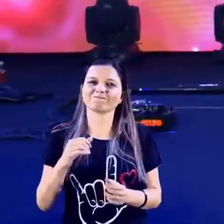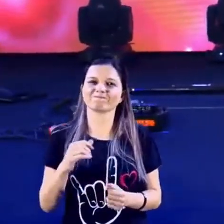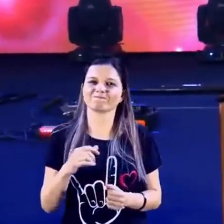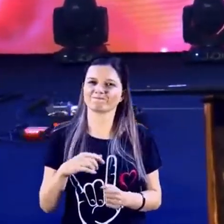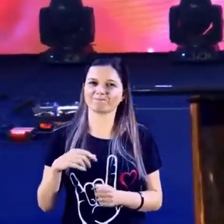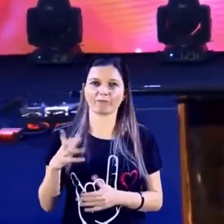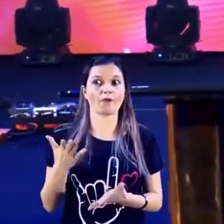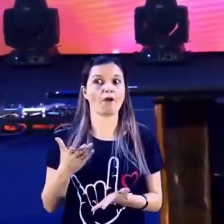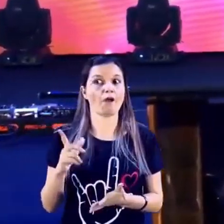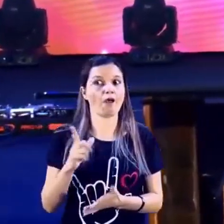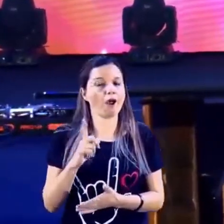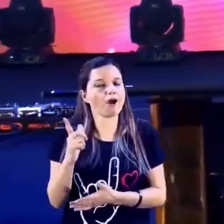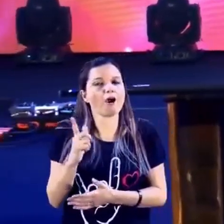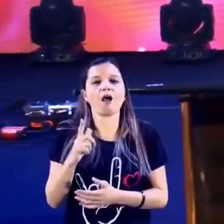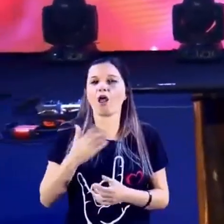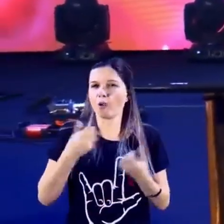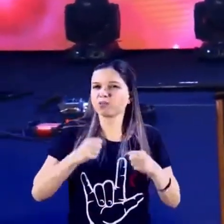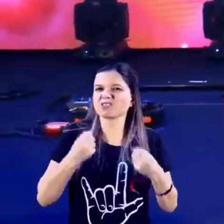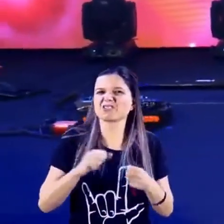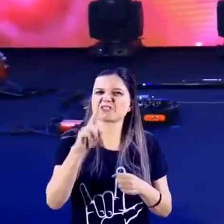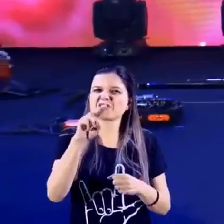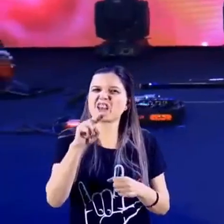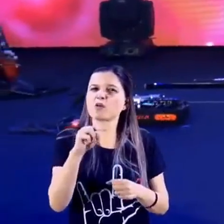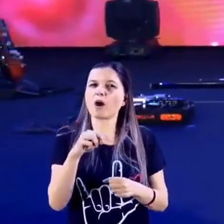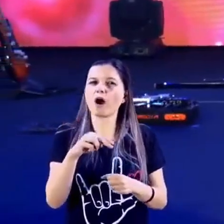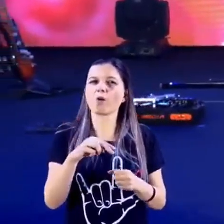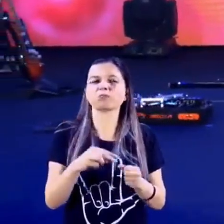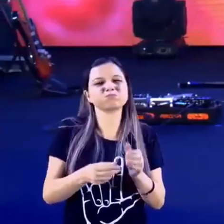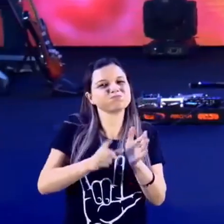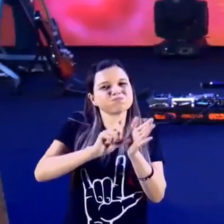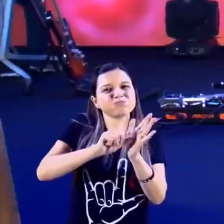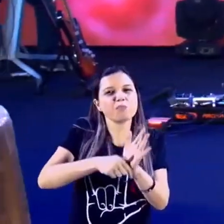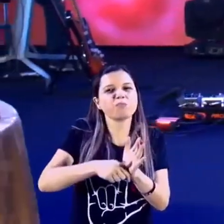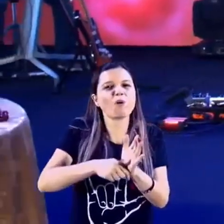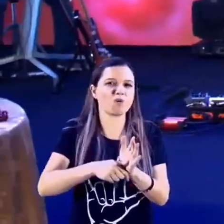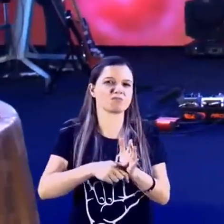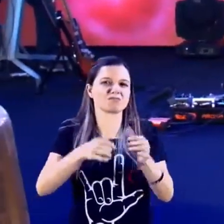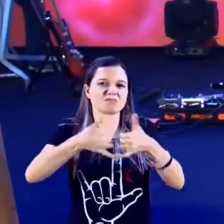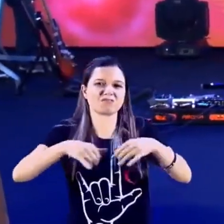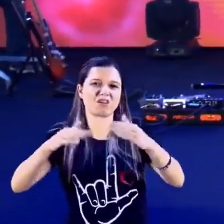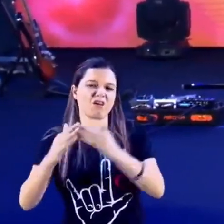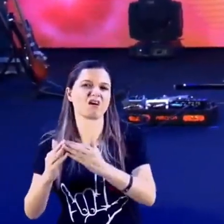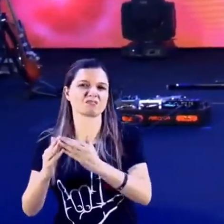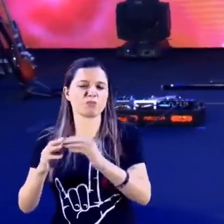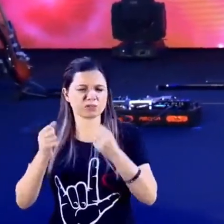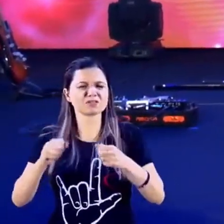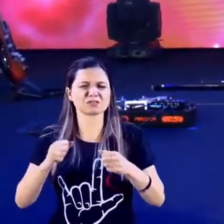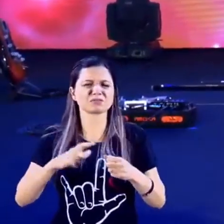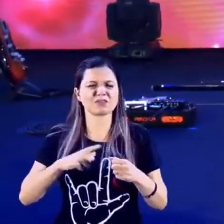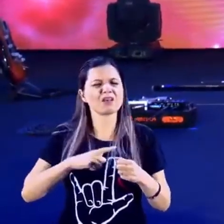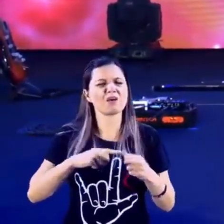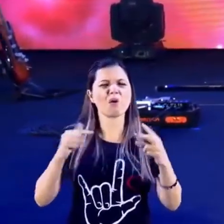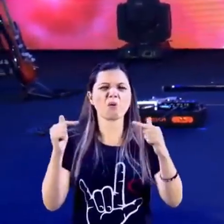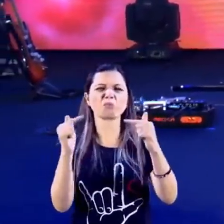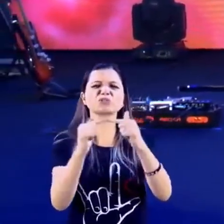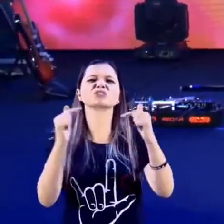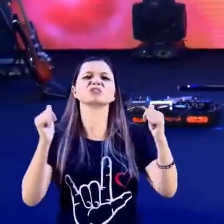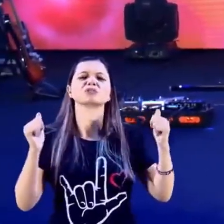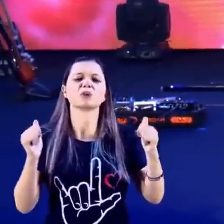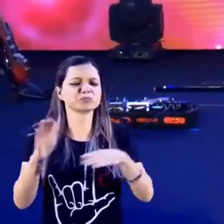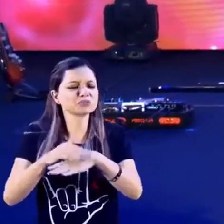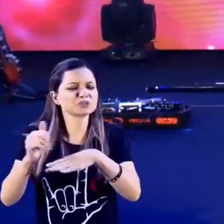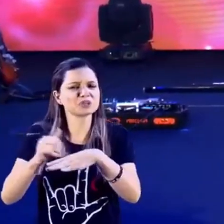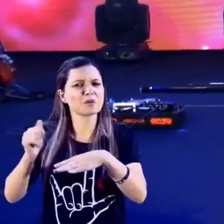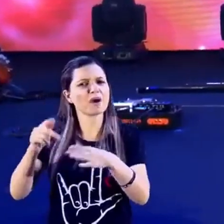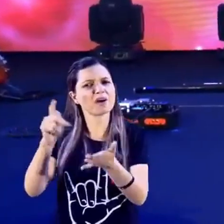ser um ciro sobrenatural depois da quarentena. Essa quarentena tem que ter um propósito na minha vida. Eu tenho que começar a chamar